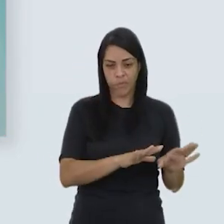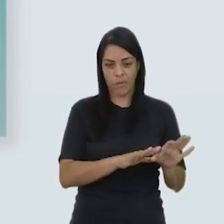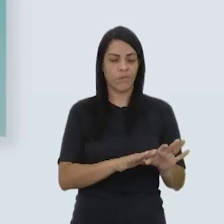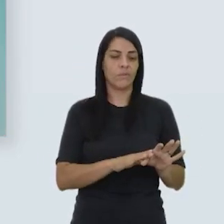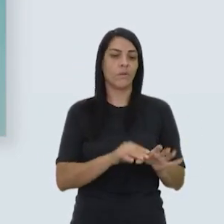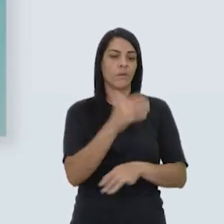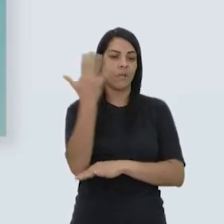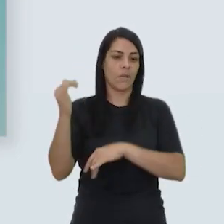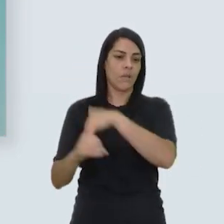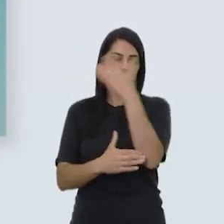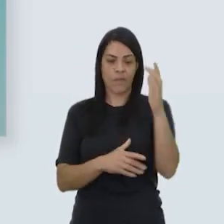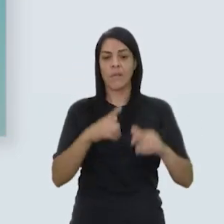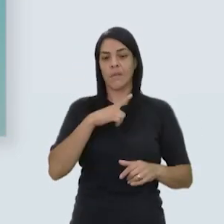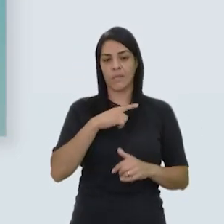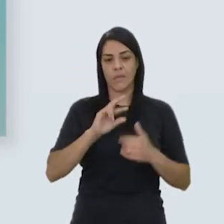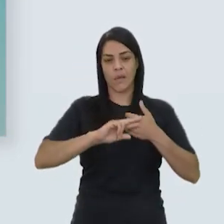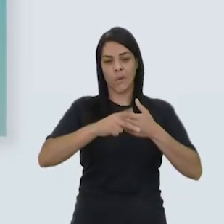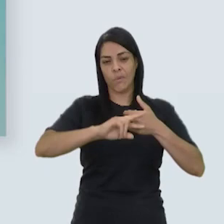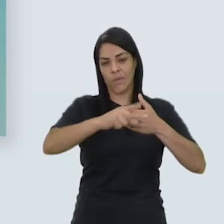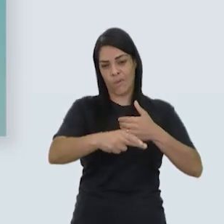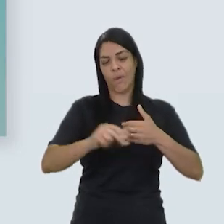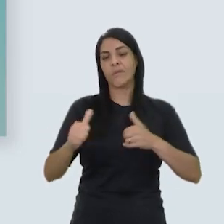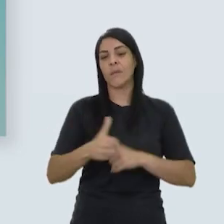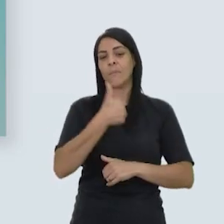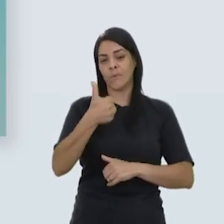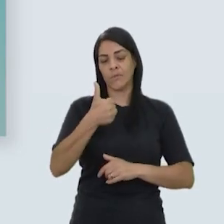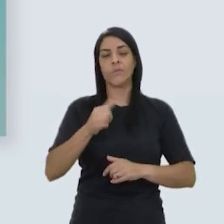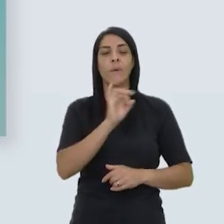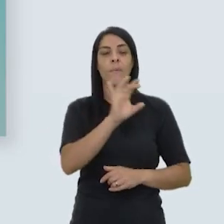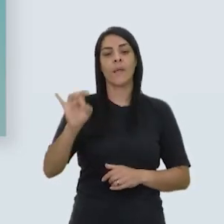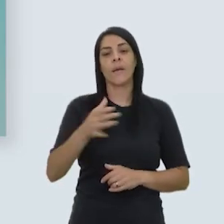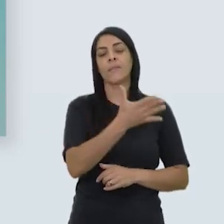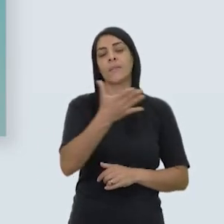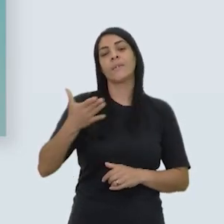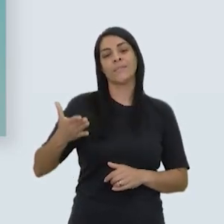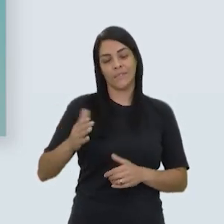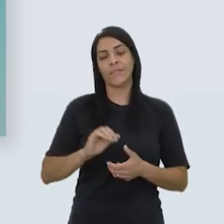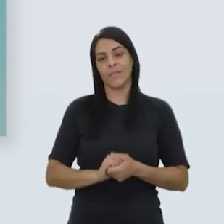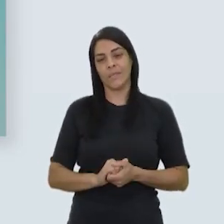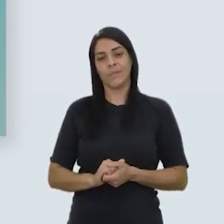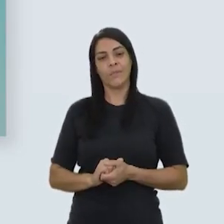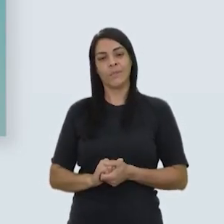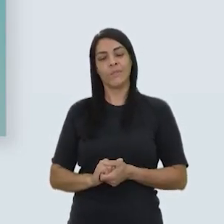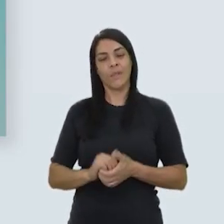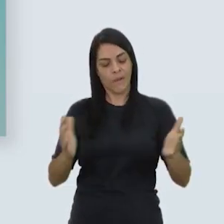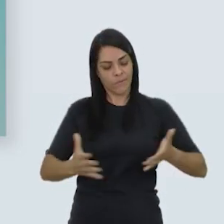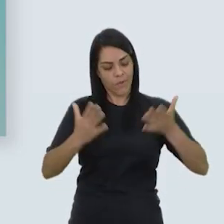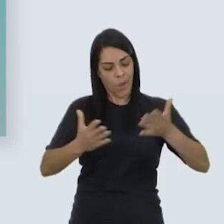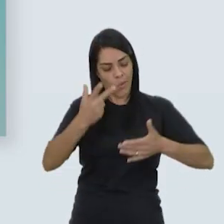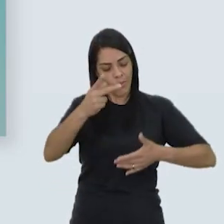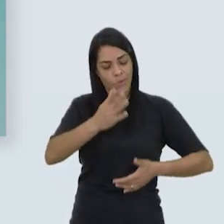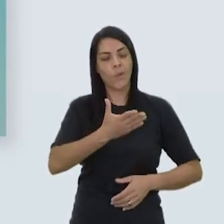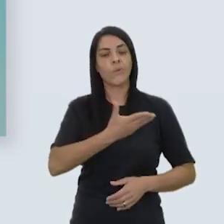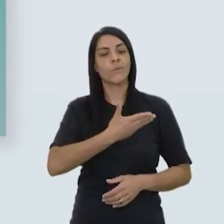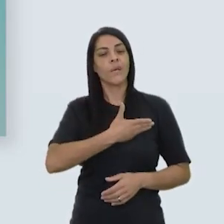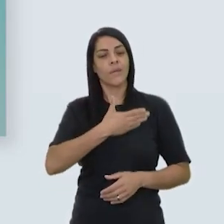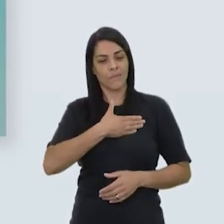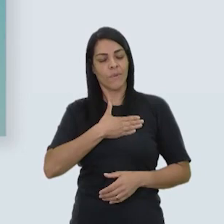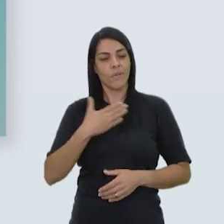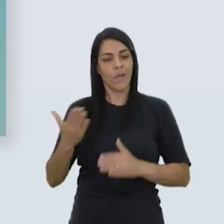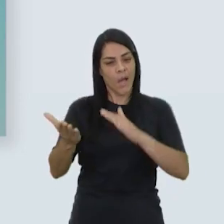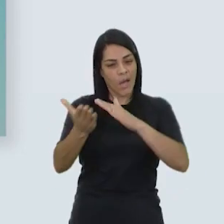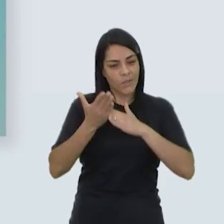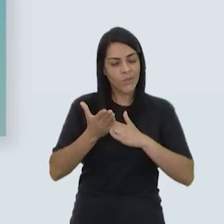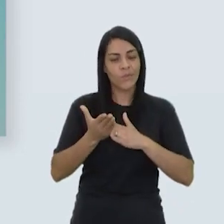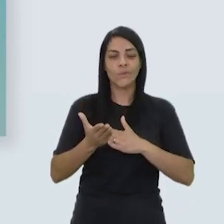ter consequências positivas para cada um e para todos nós. Conte essa ideia para os seus amigos. Ajude a trazer mais gente para a firma dos